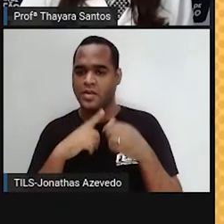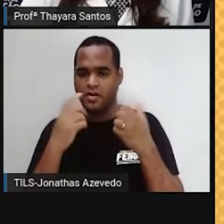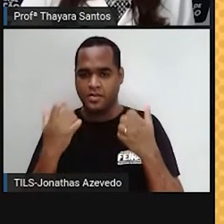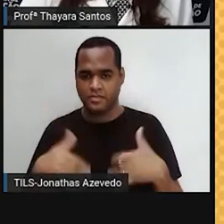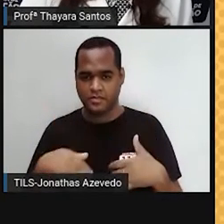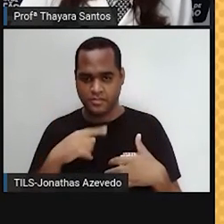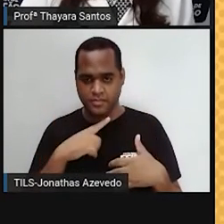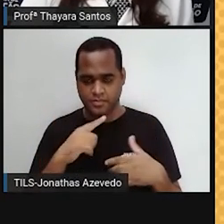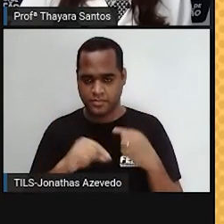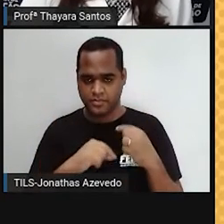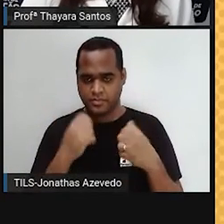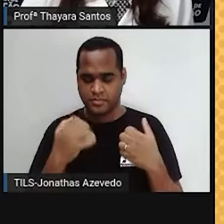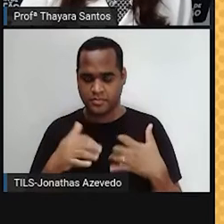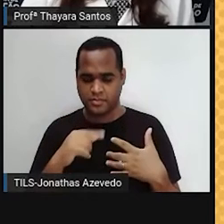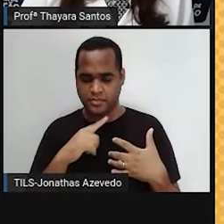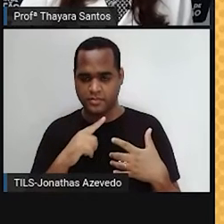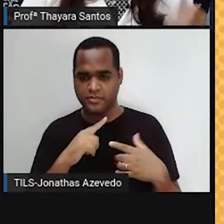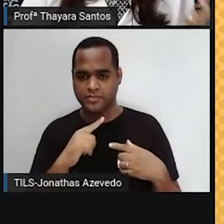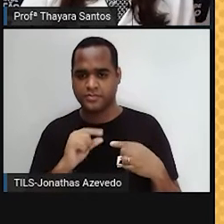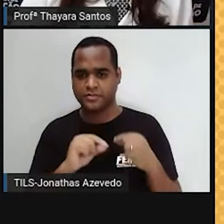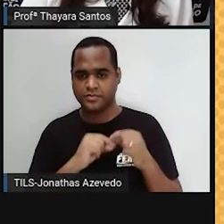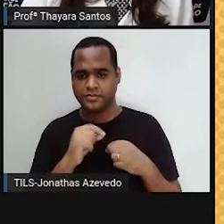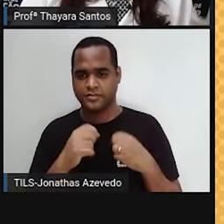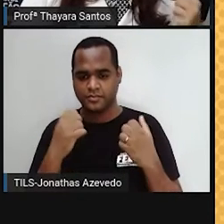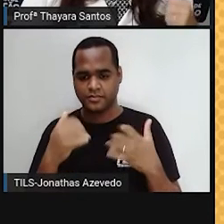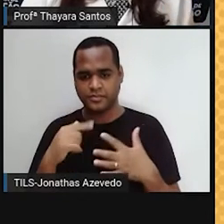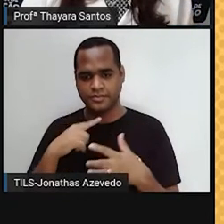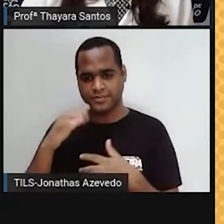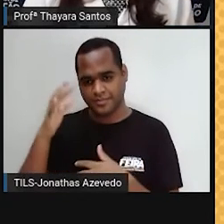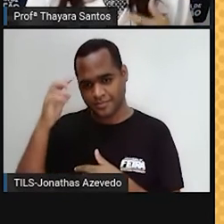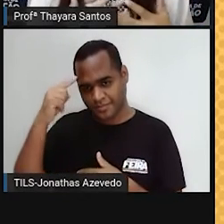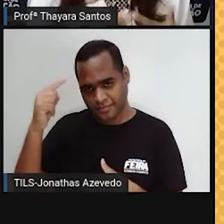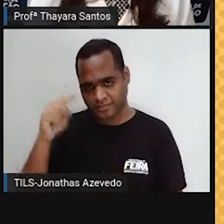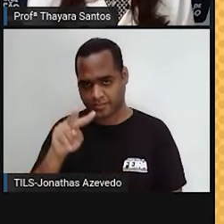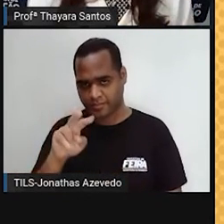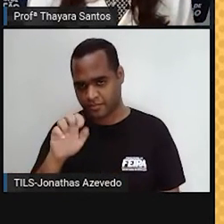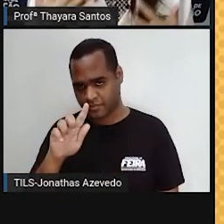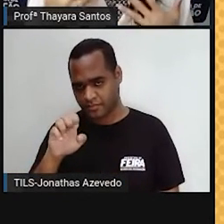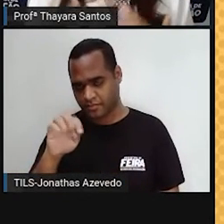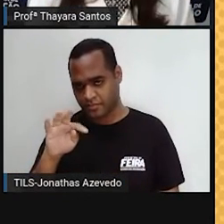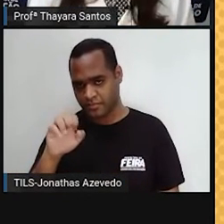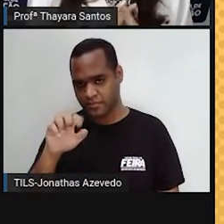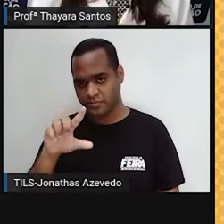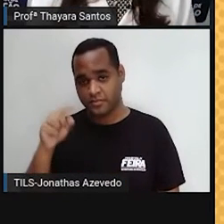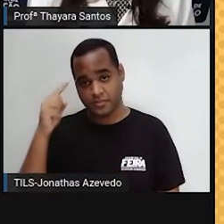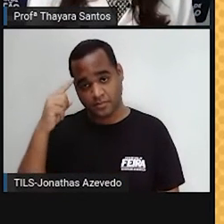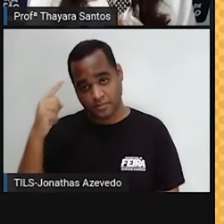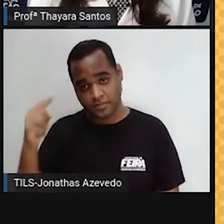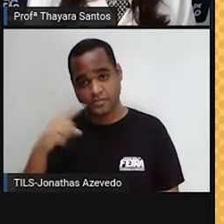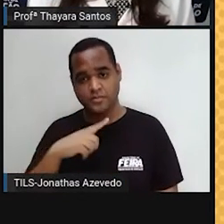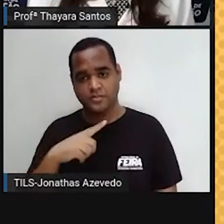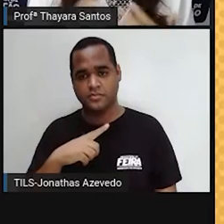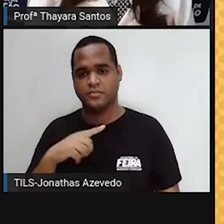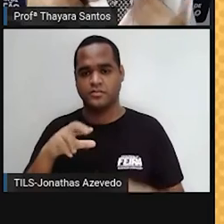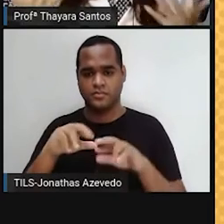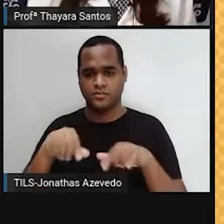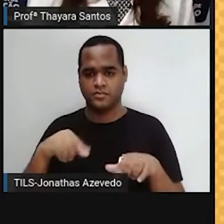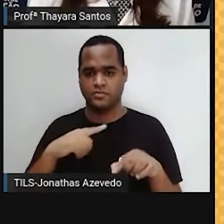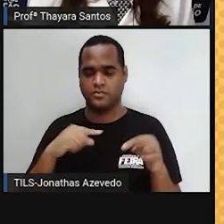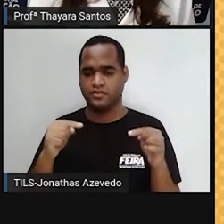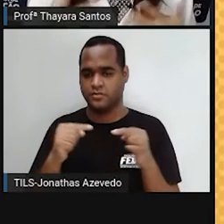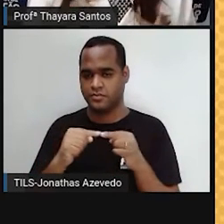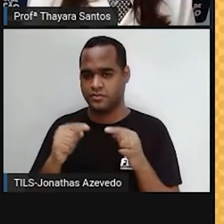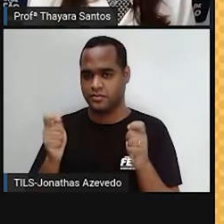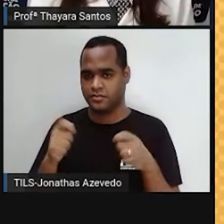E ele só existe na célula eucariótica vegetal, justamente porque é no cloroplasto que as células, que as